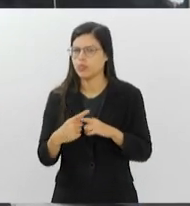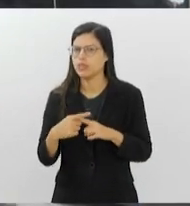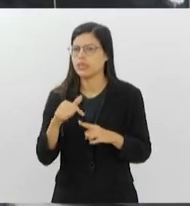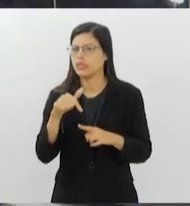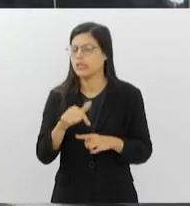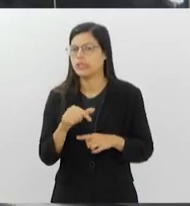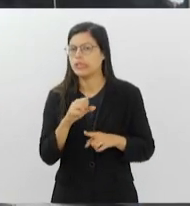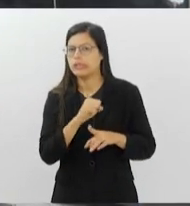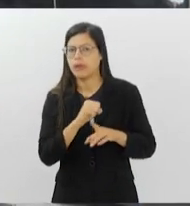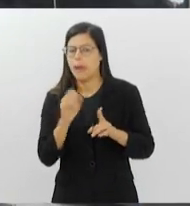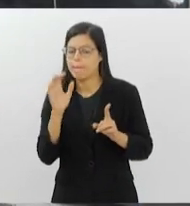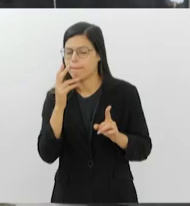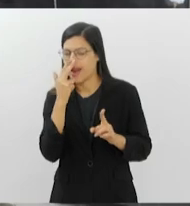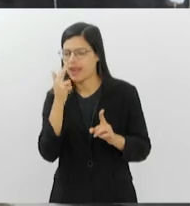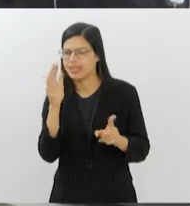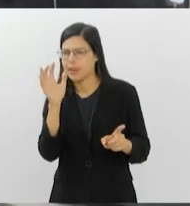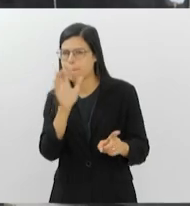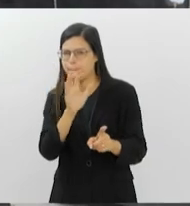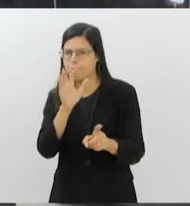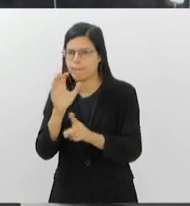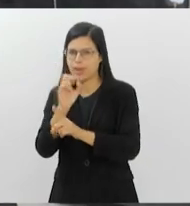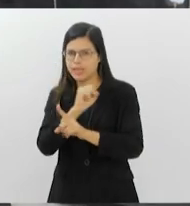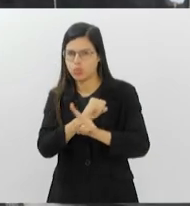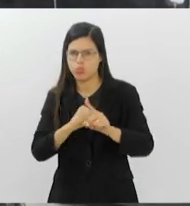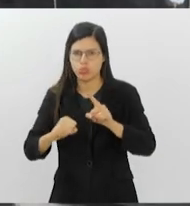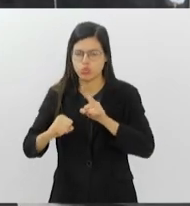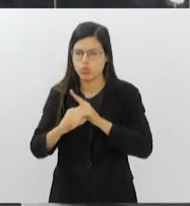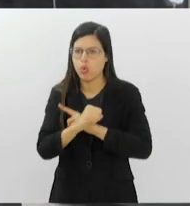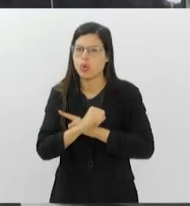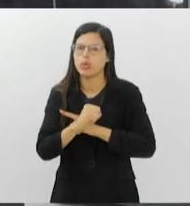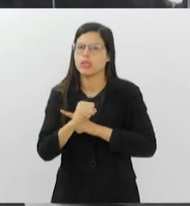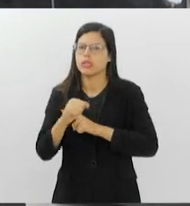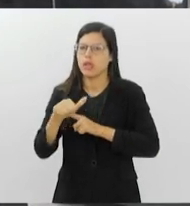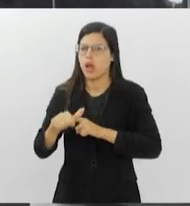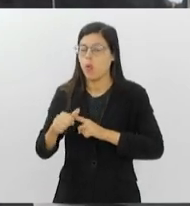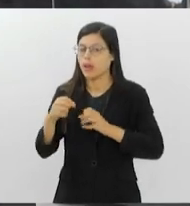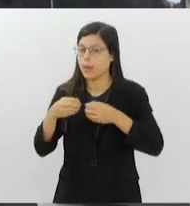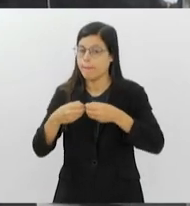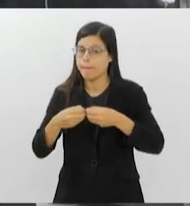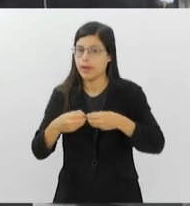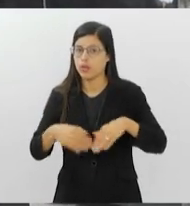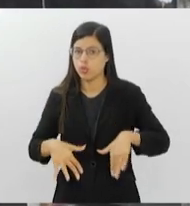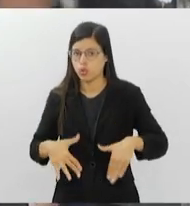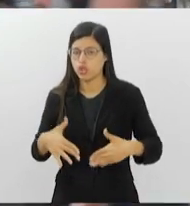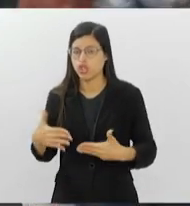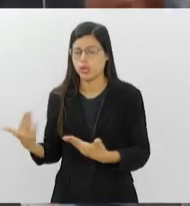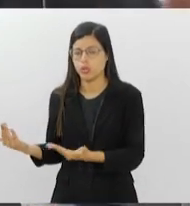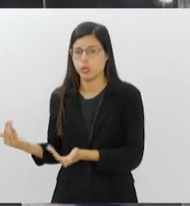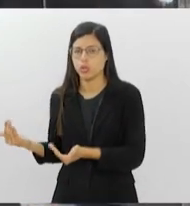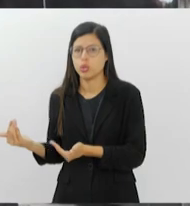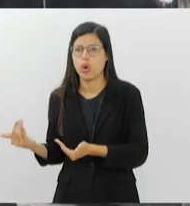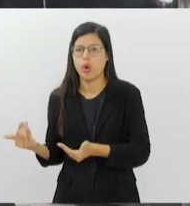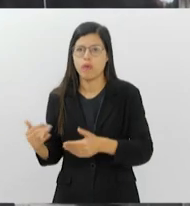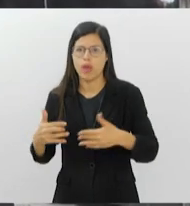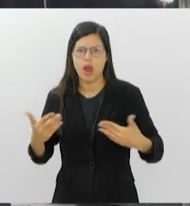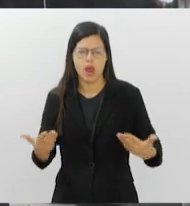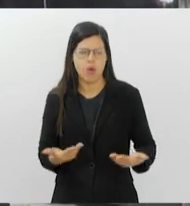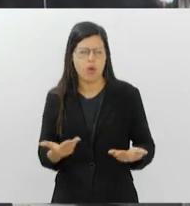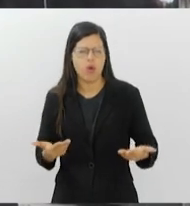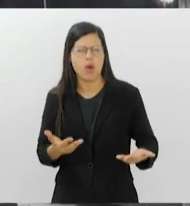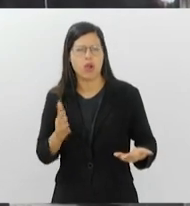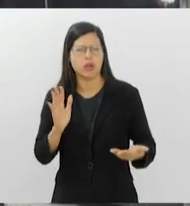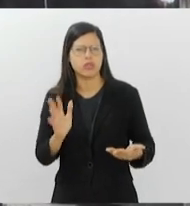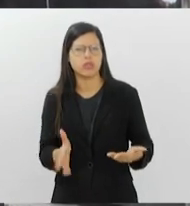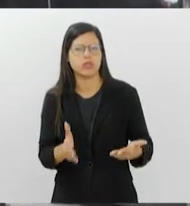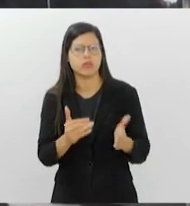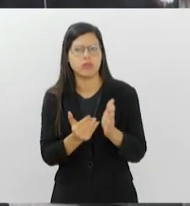de pressão social nocivos aos muitos jovens. Isso agora já está, já começa a ser